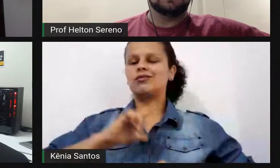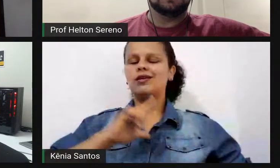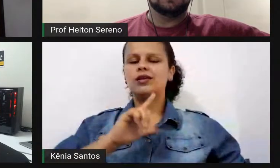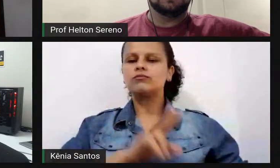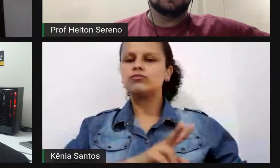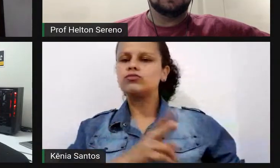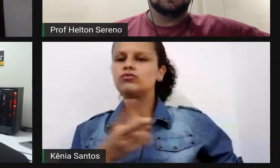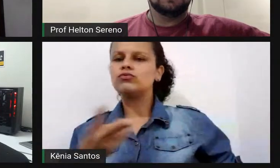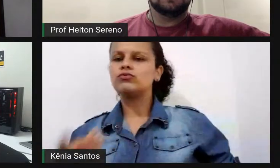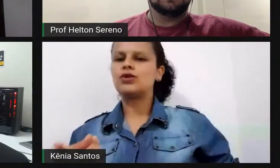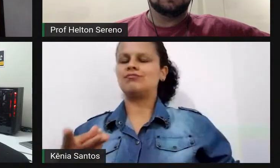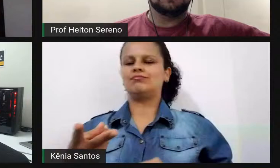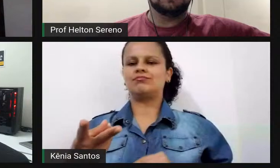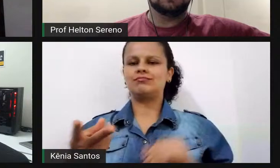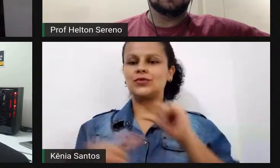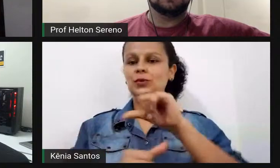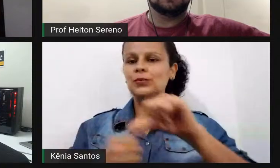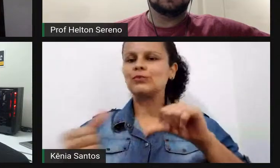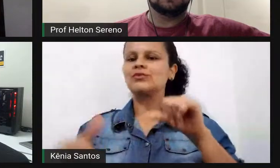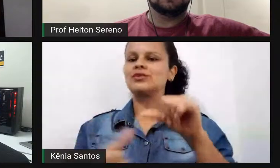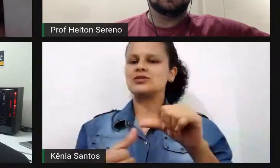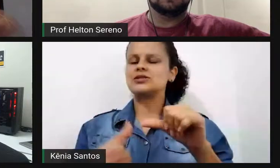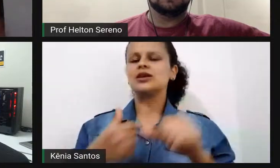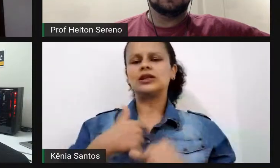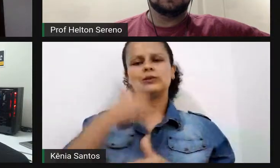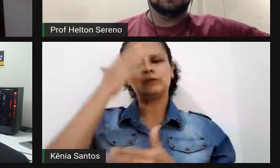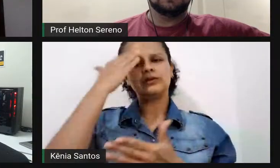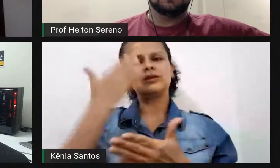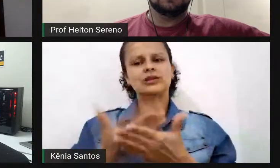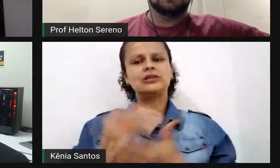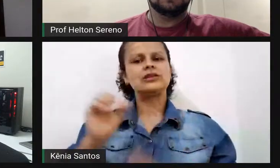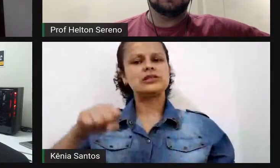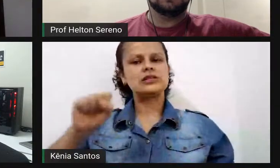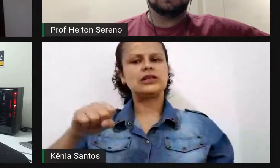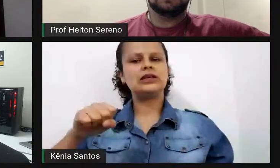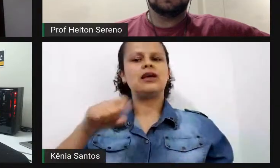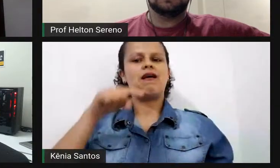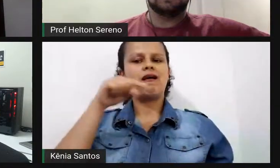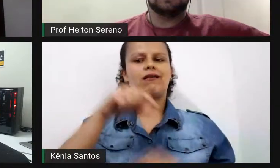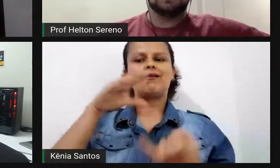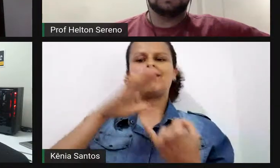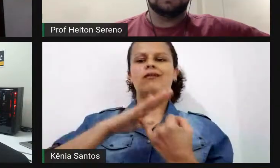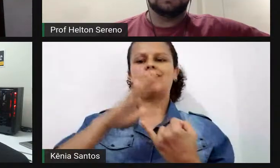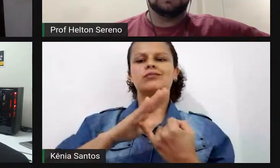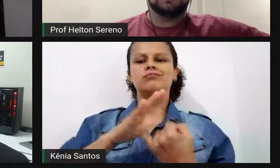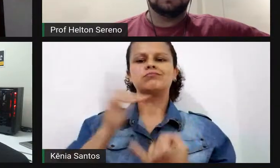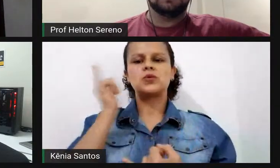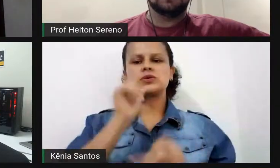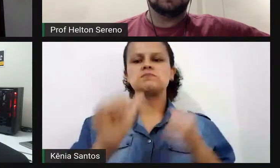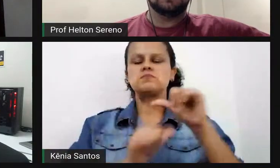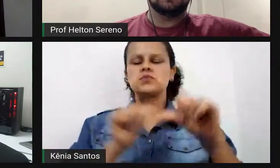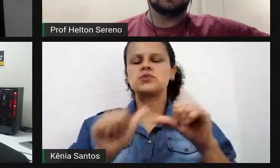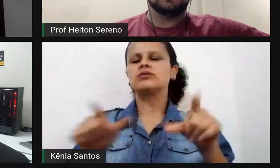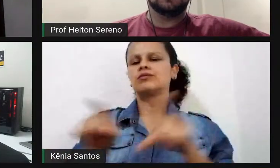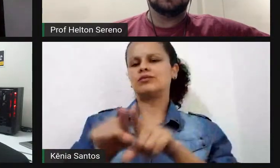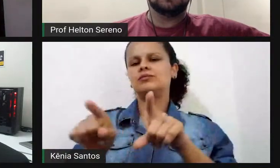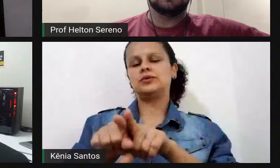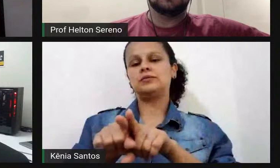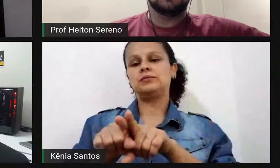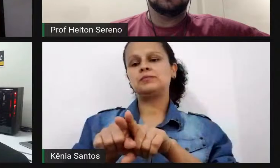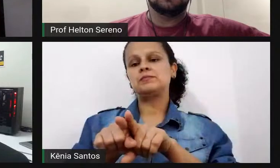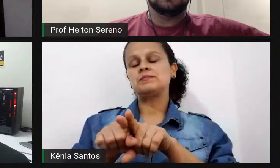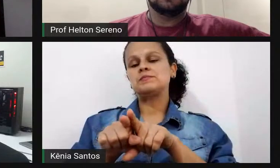educação finlandesa, e eu acredito que pode fazer a diferença na nossa também. Assim, eu, particularmente, eu não me